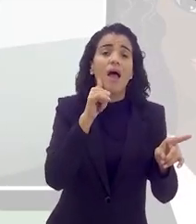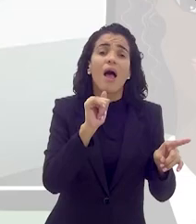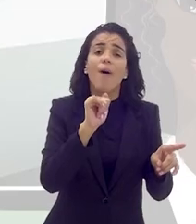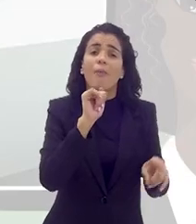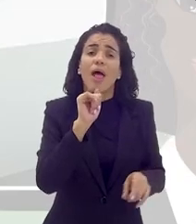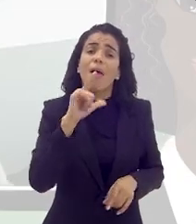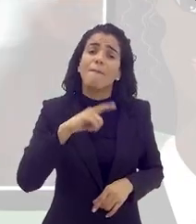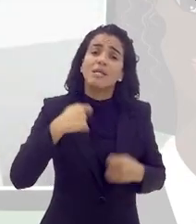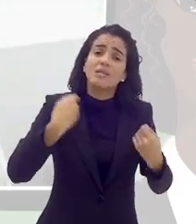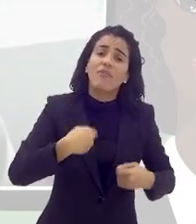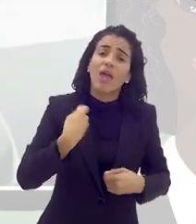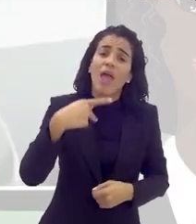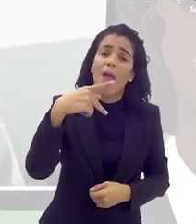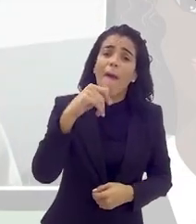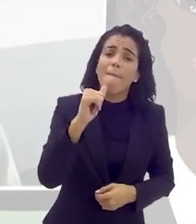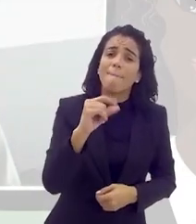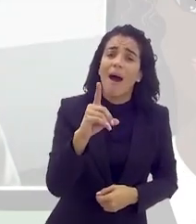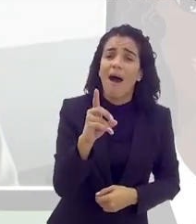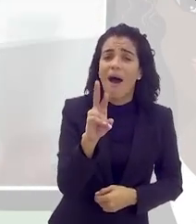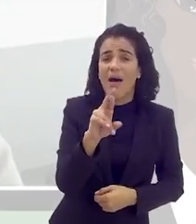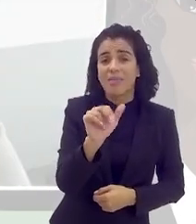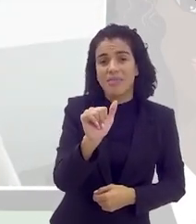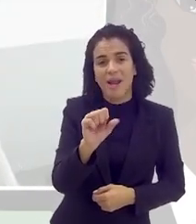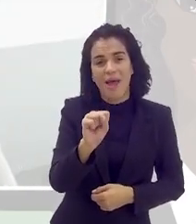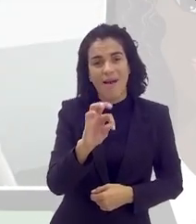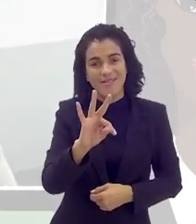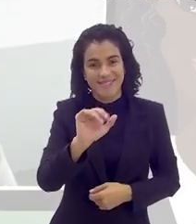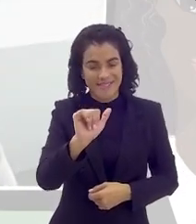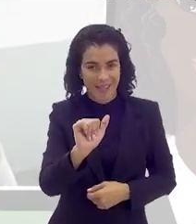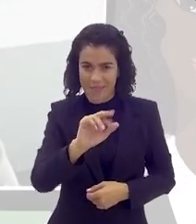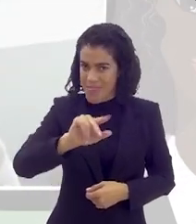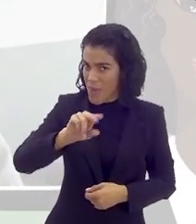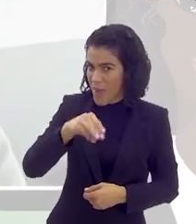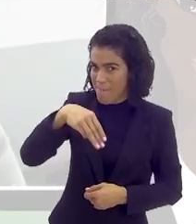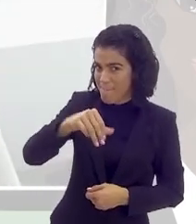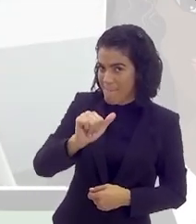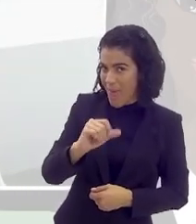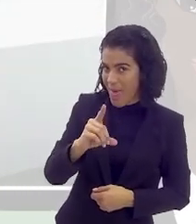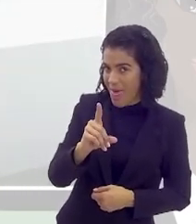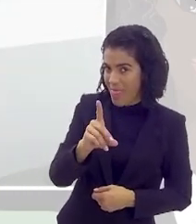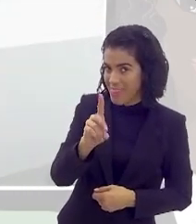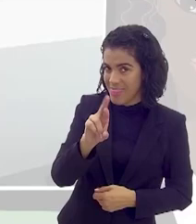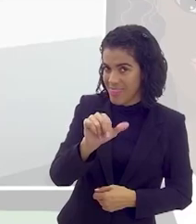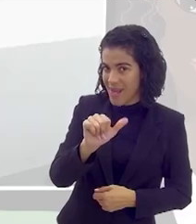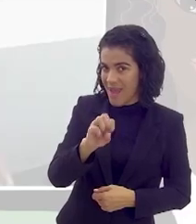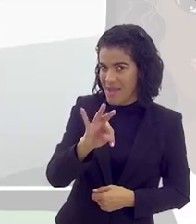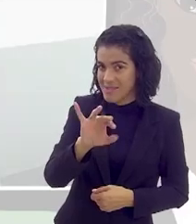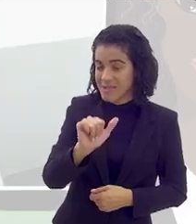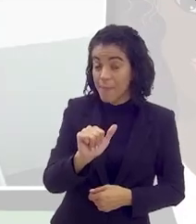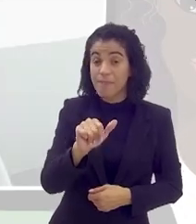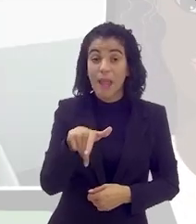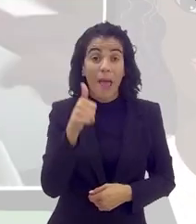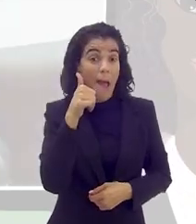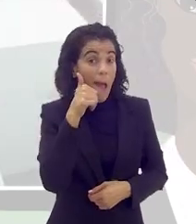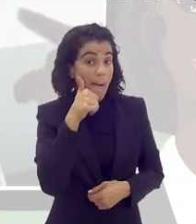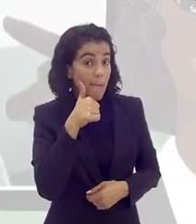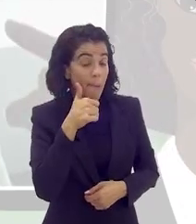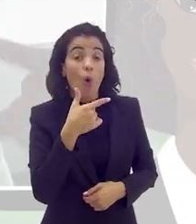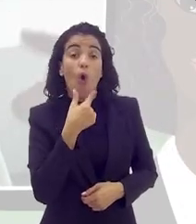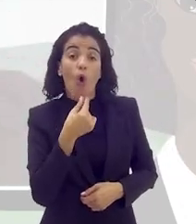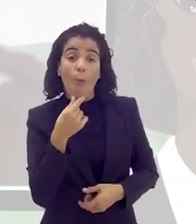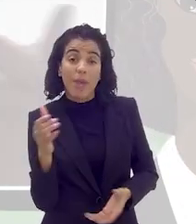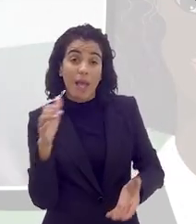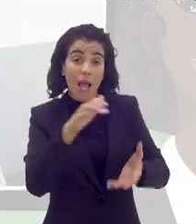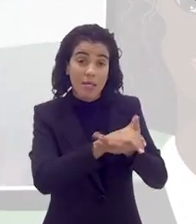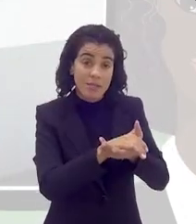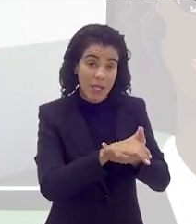essa mulher tinha que ser a padrasta e não a madrasta, né? E o marido, que está ligado às crianças por essa mãe,